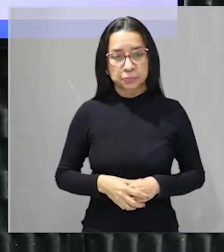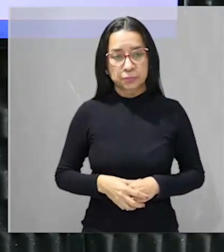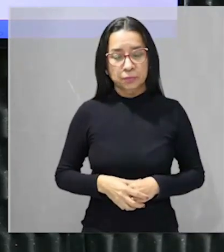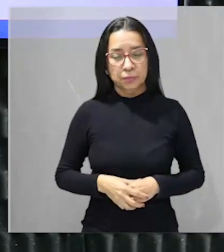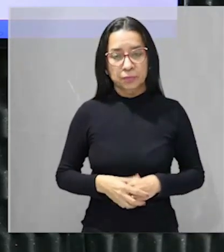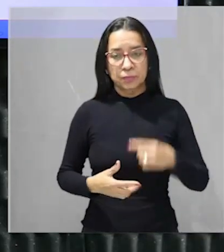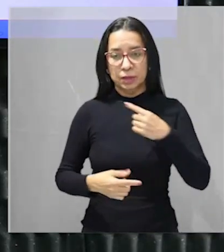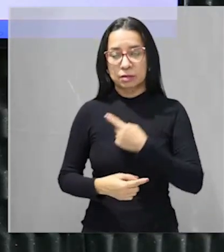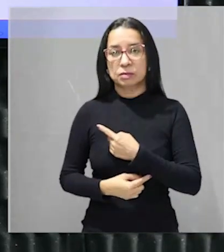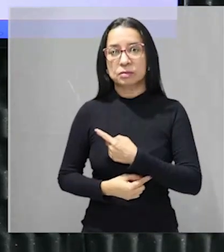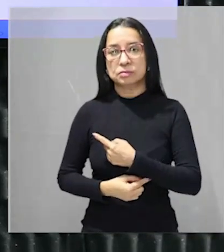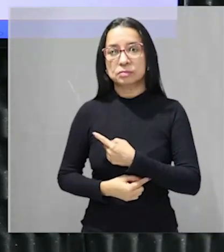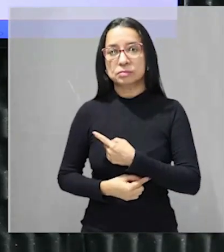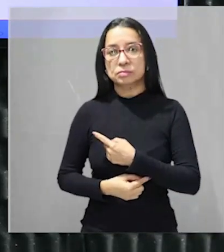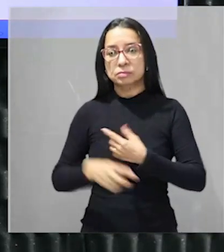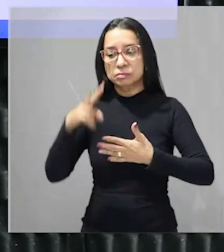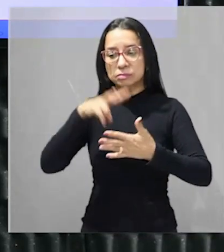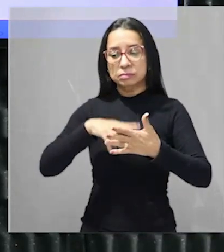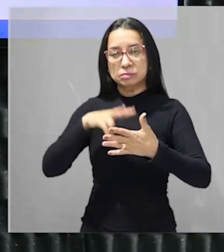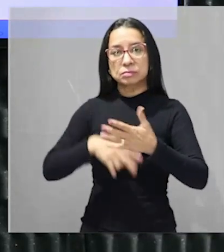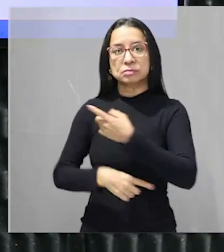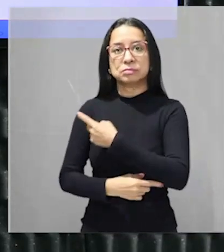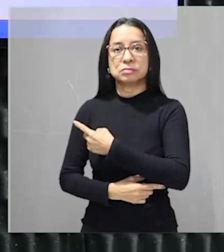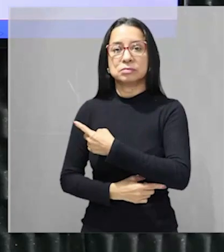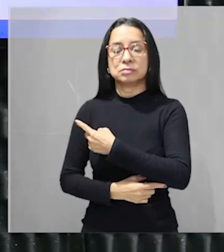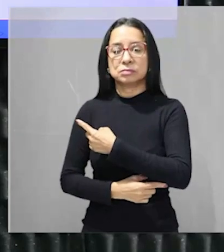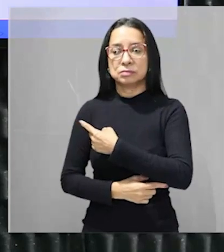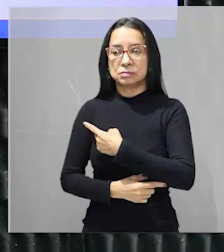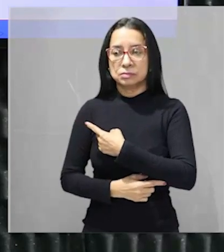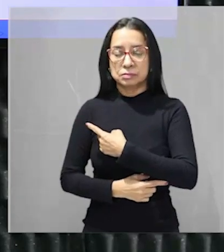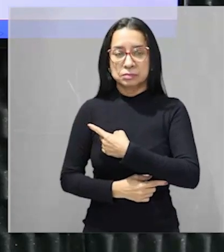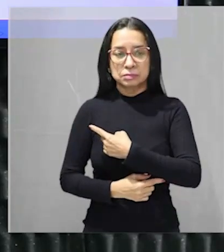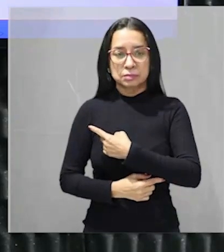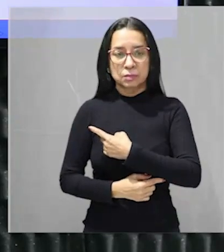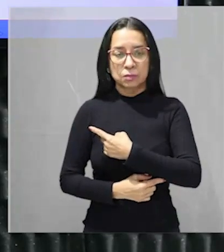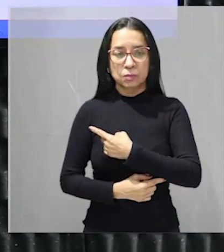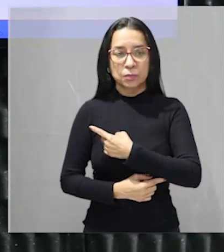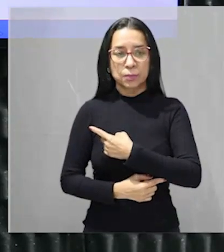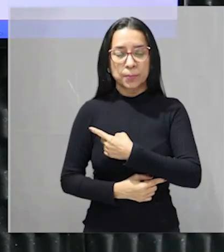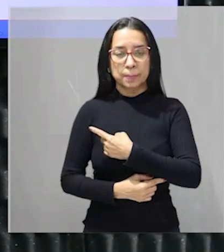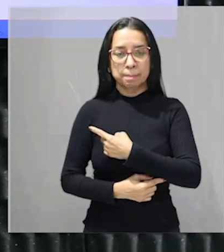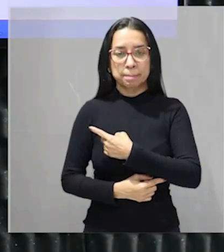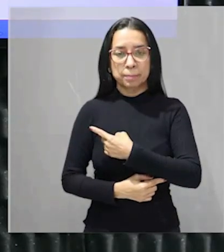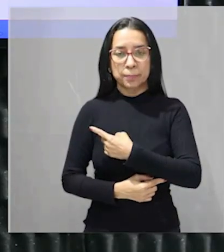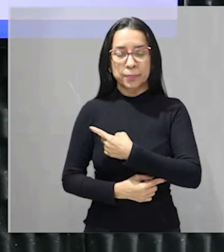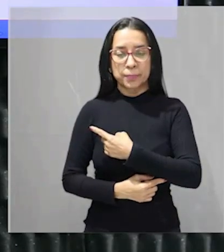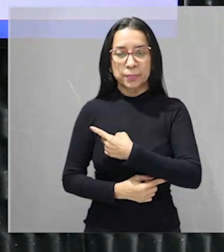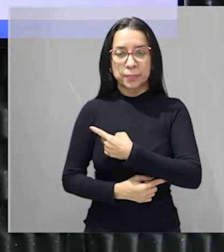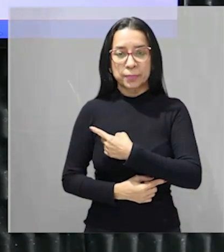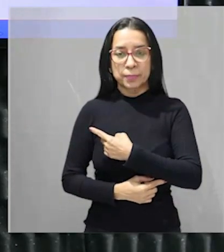o desenvolvimento sustentável é aquele que atende as necessidades do presente sem comprometer a